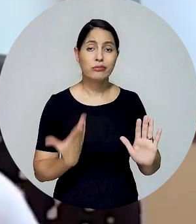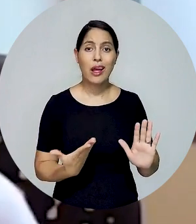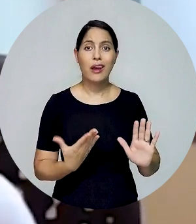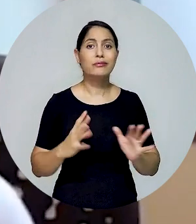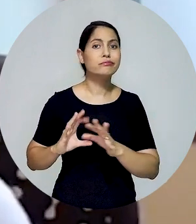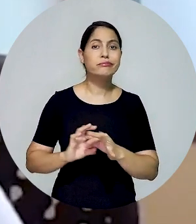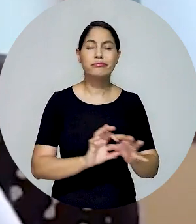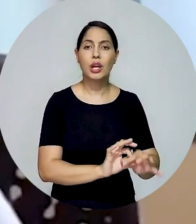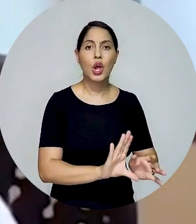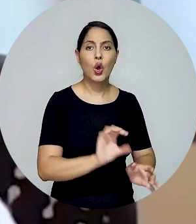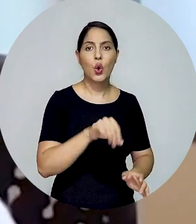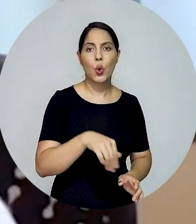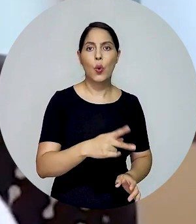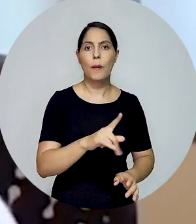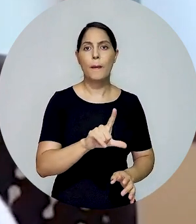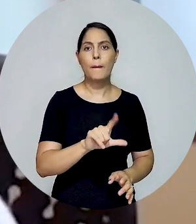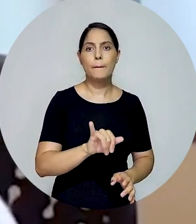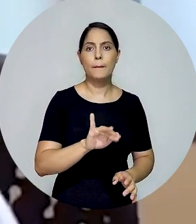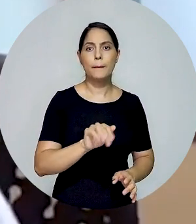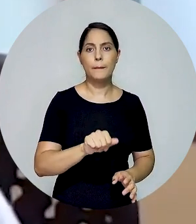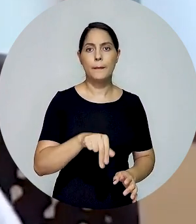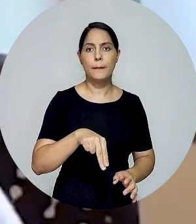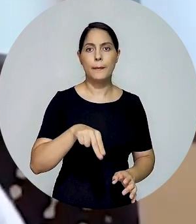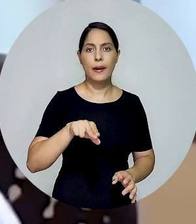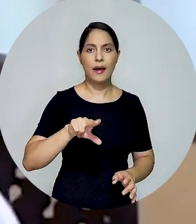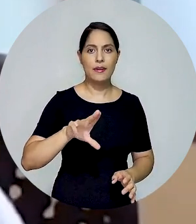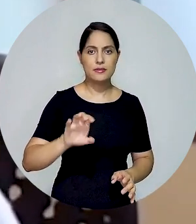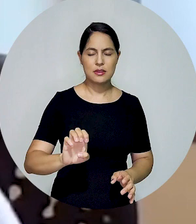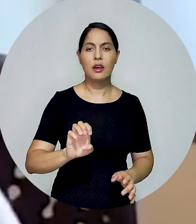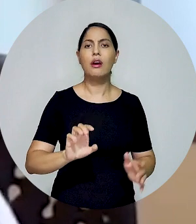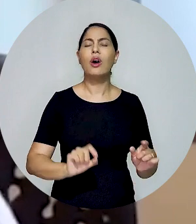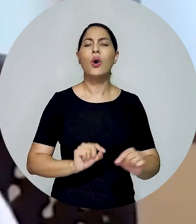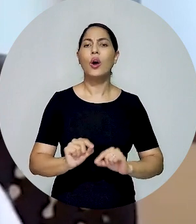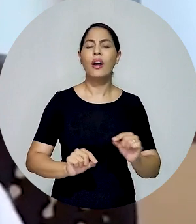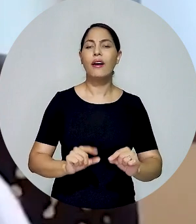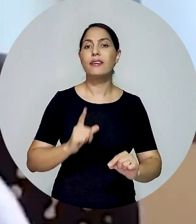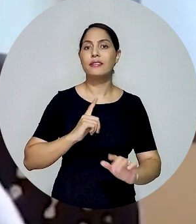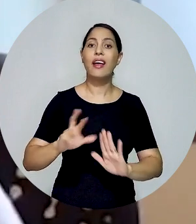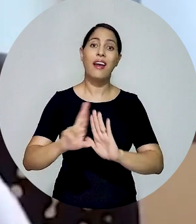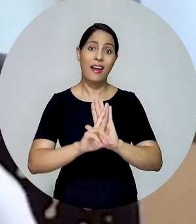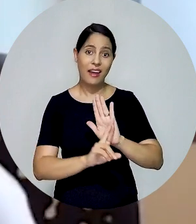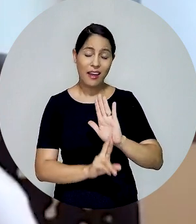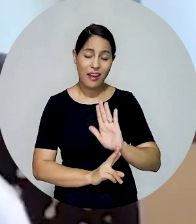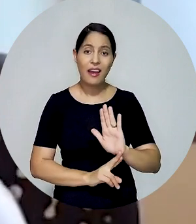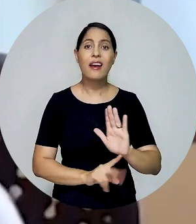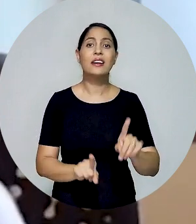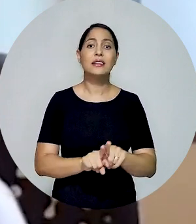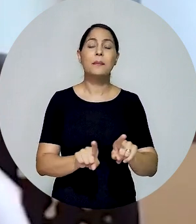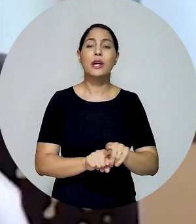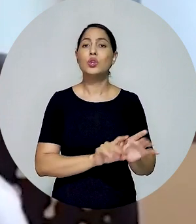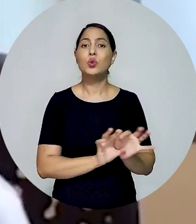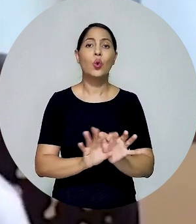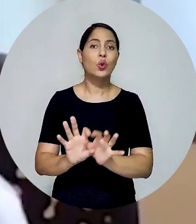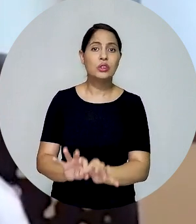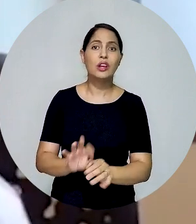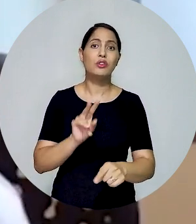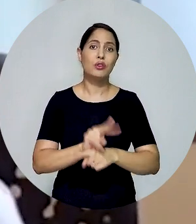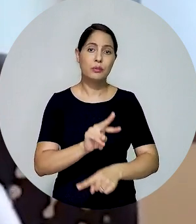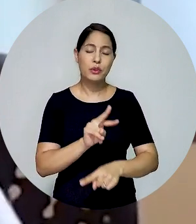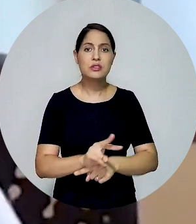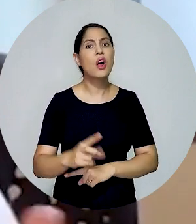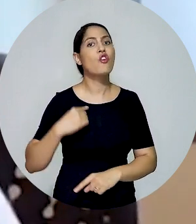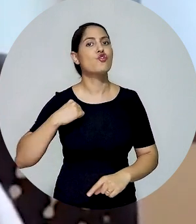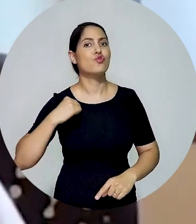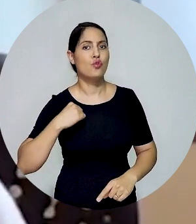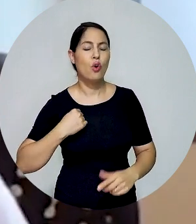área, o compliance não tem uma imposição legal. Regras de know your client também voluntárias.